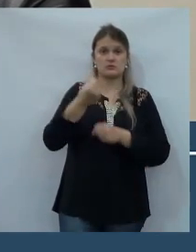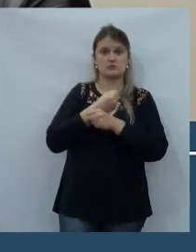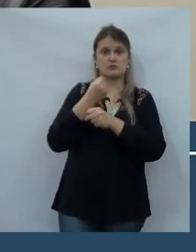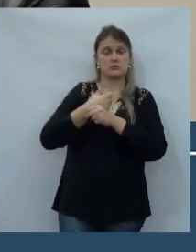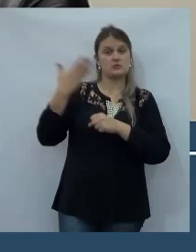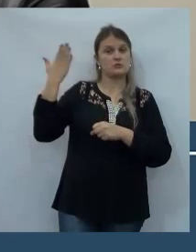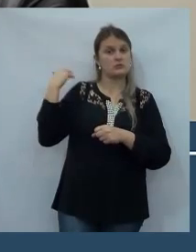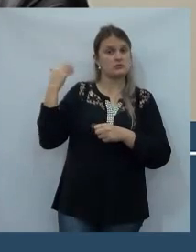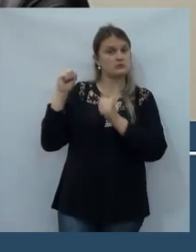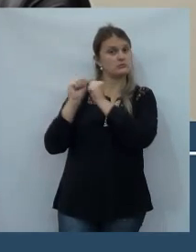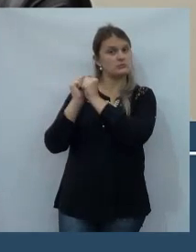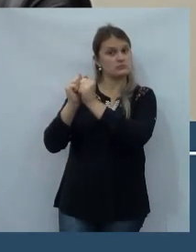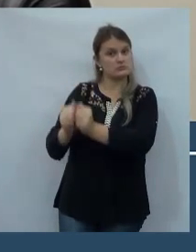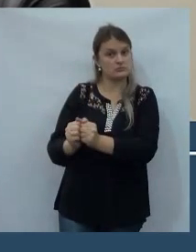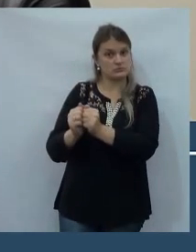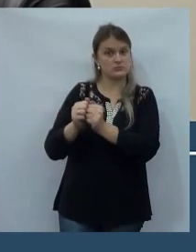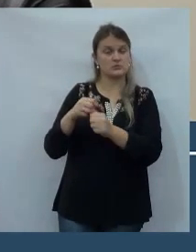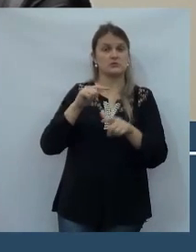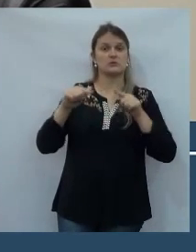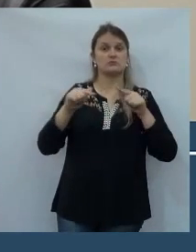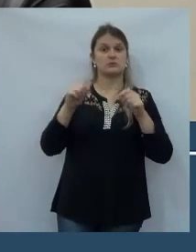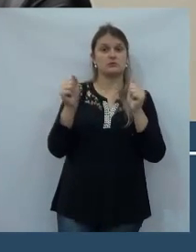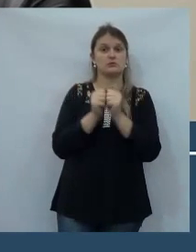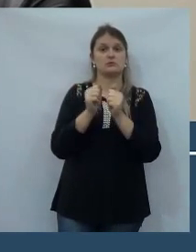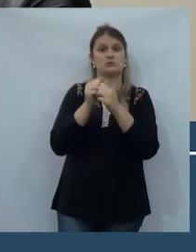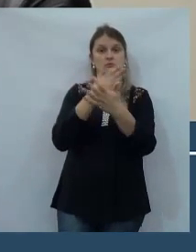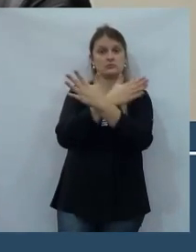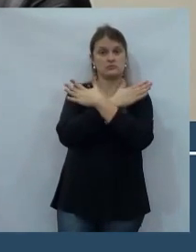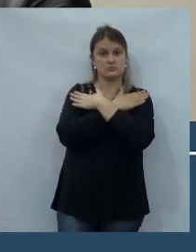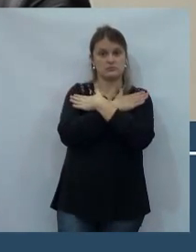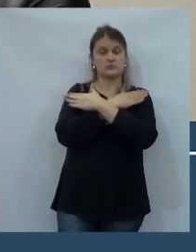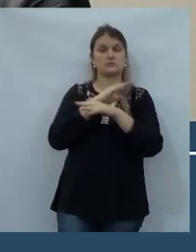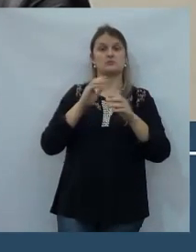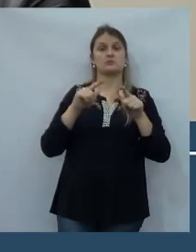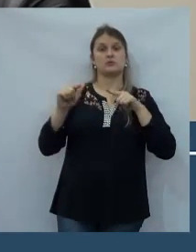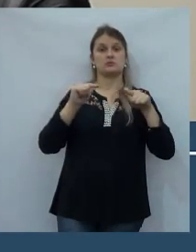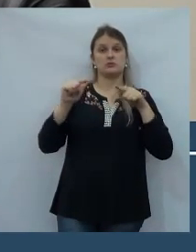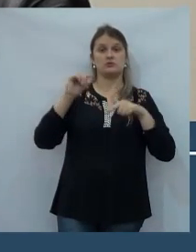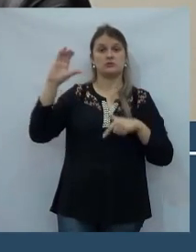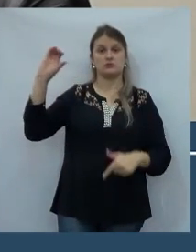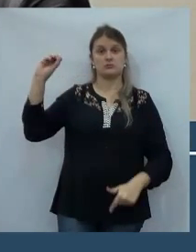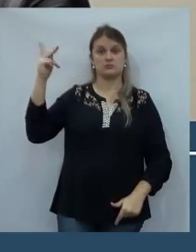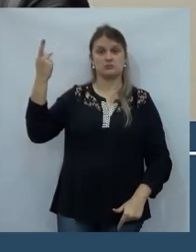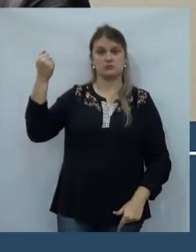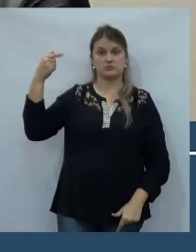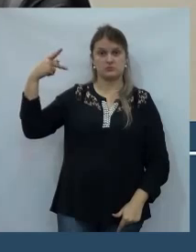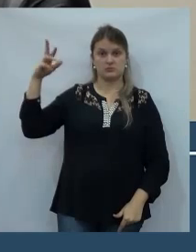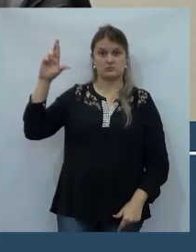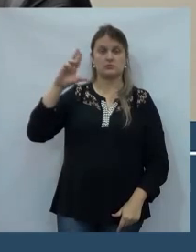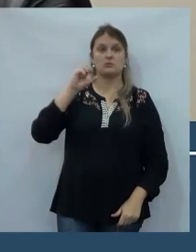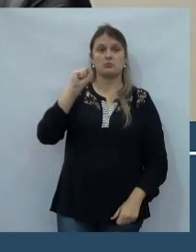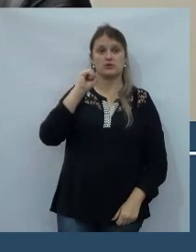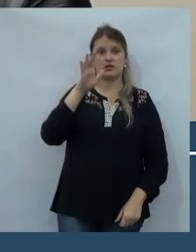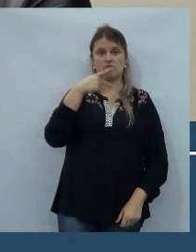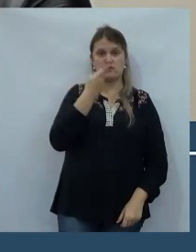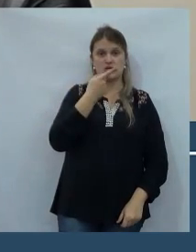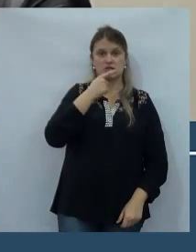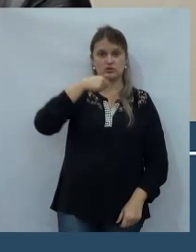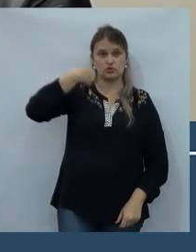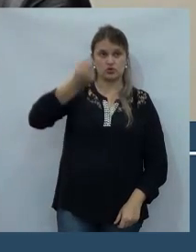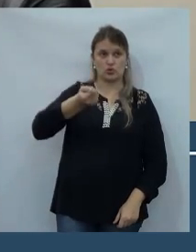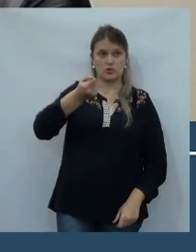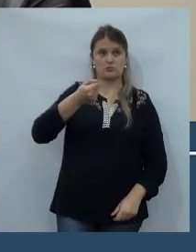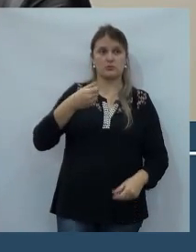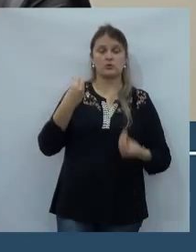anos, oriundo da Caixa Econômica. Fez um trabalho na Coapar, que o Júlio Adilson Pires pode dizer a respeito da